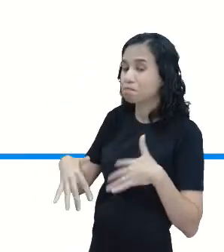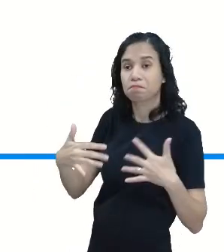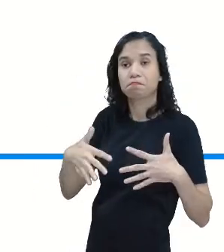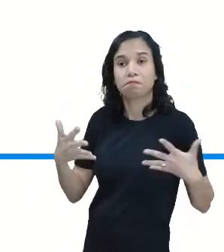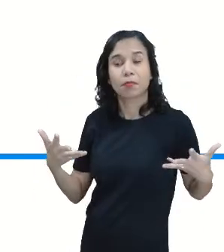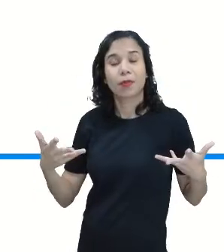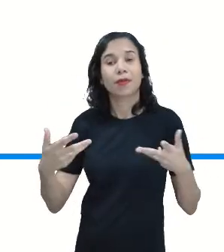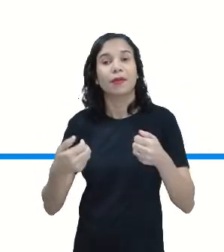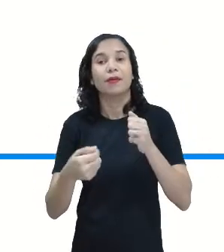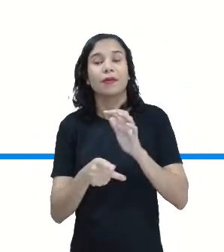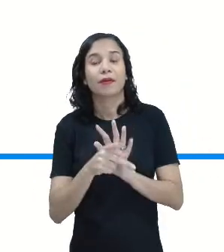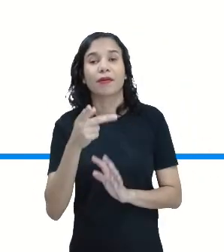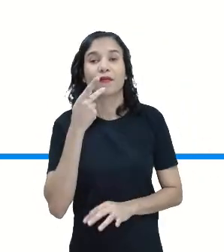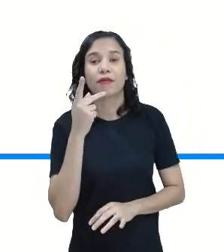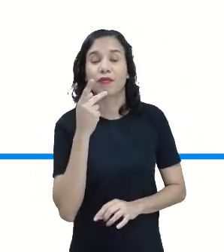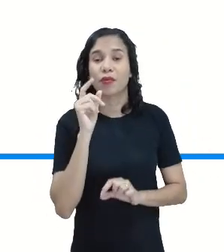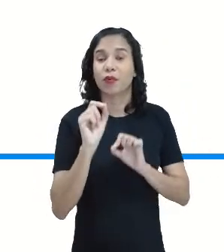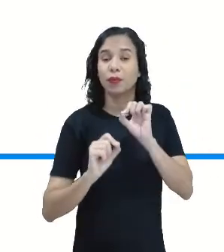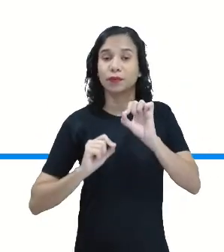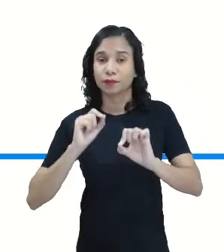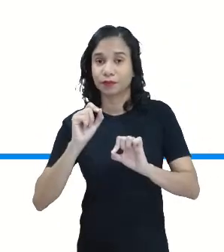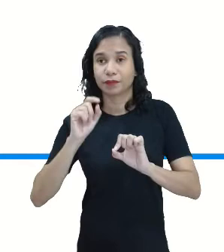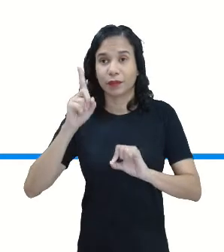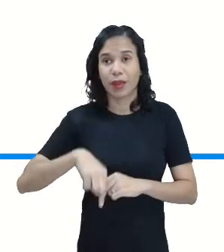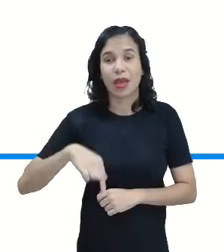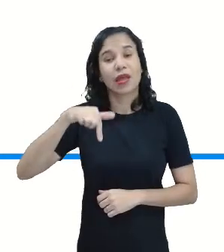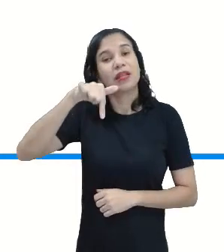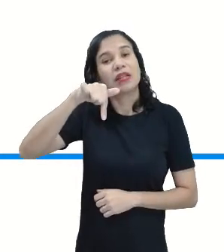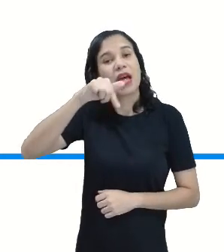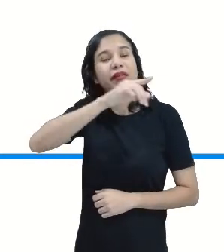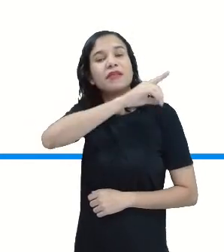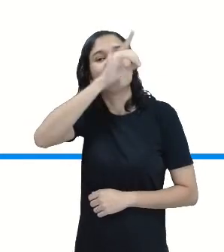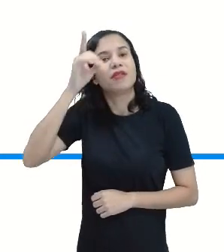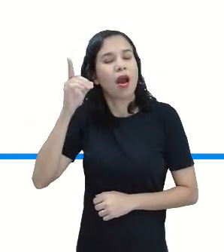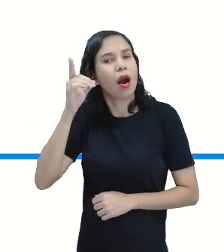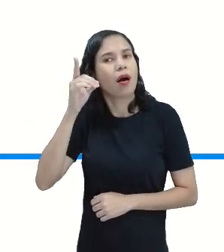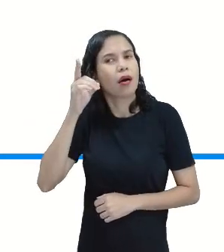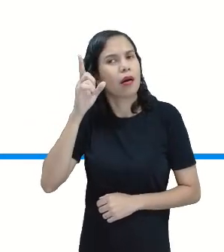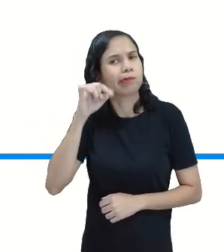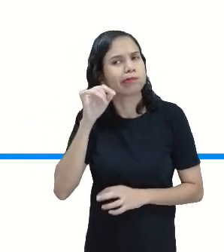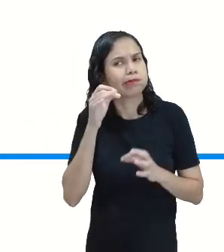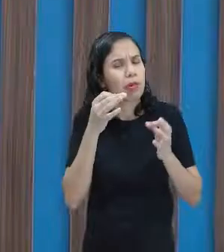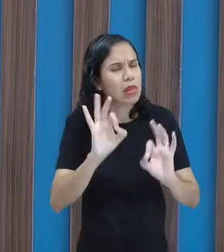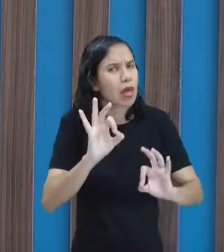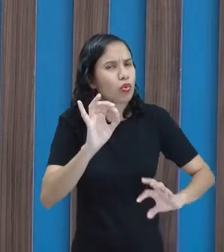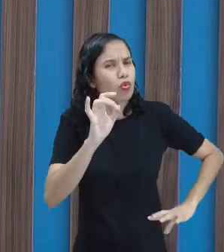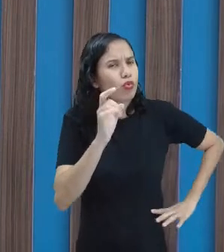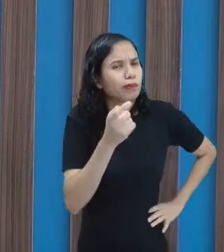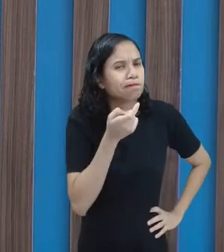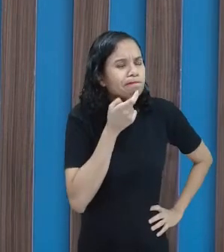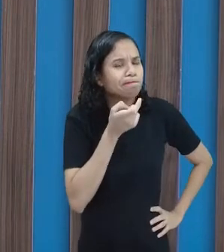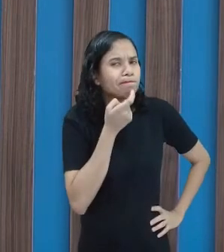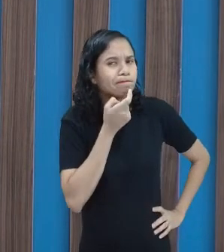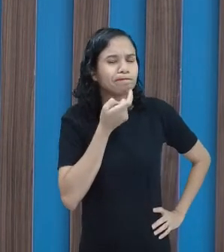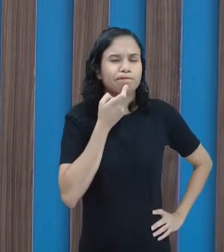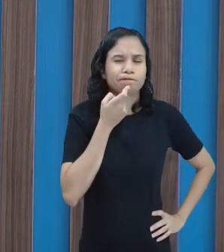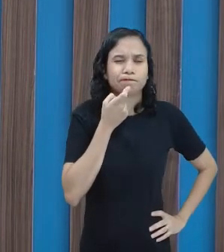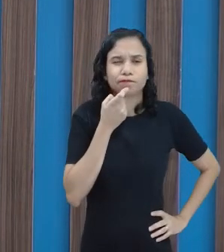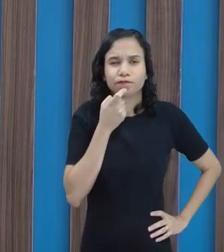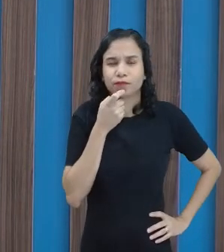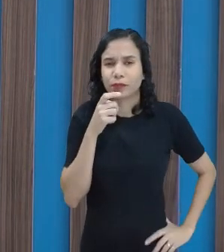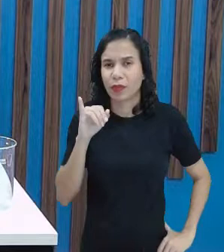é maravilhosa. No ala disse que sete dias, professora Cátia. Será que ela acertou aí? Será? Será? E os demais?